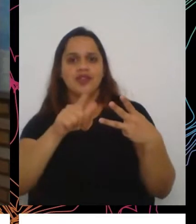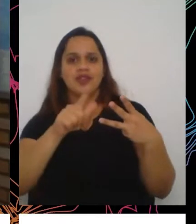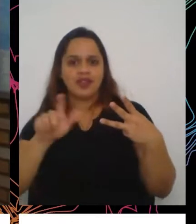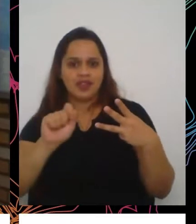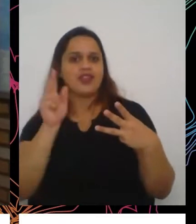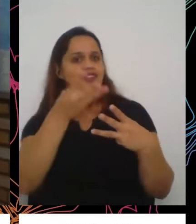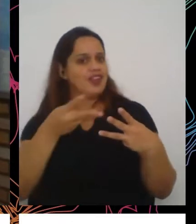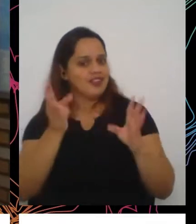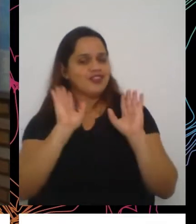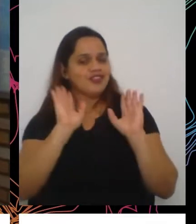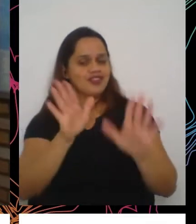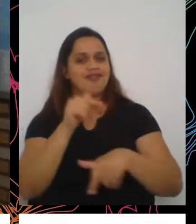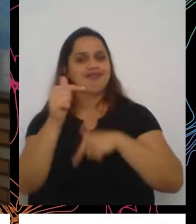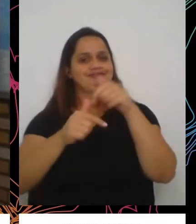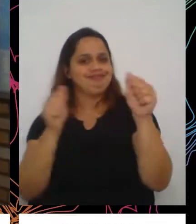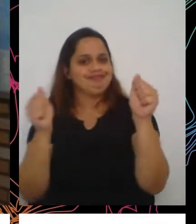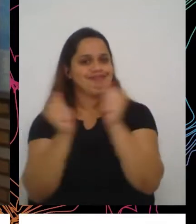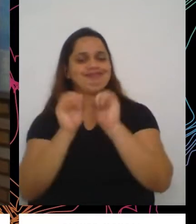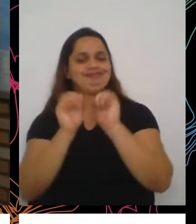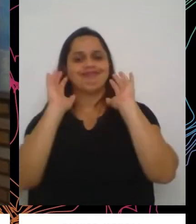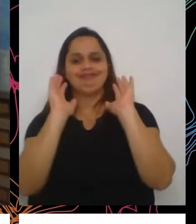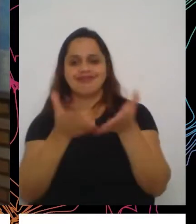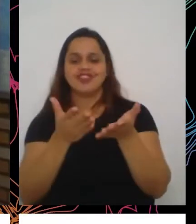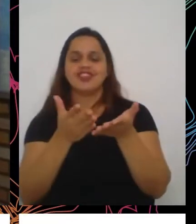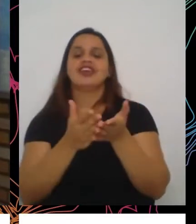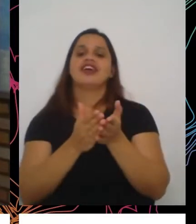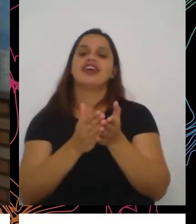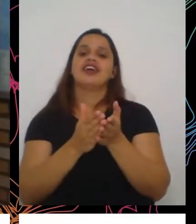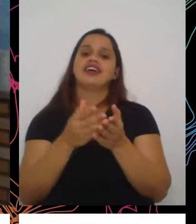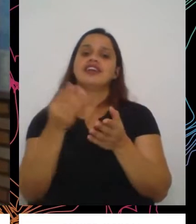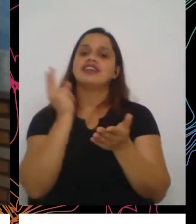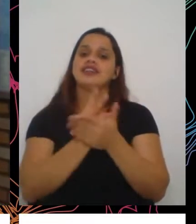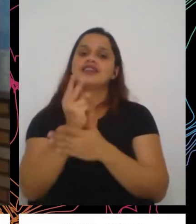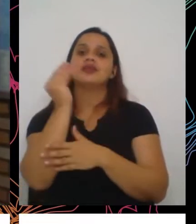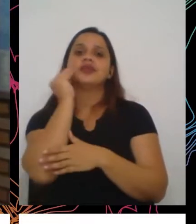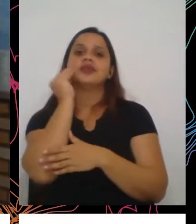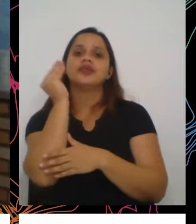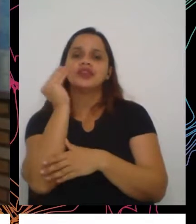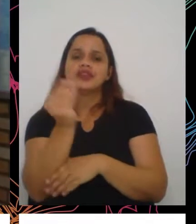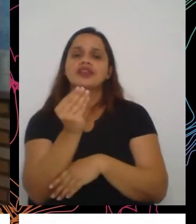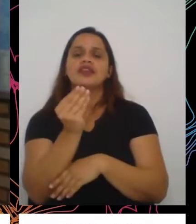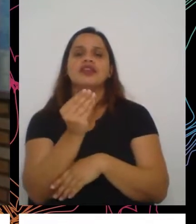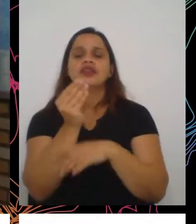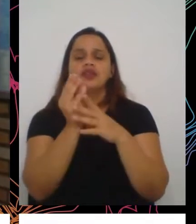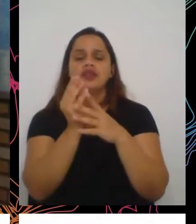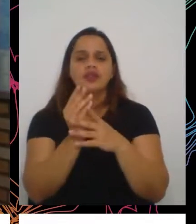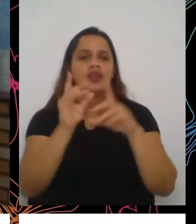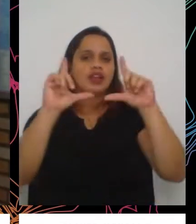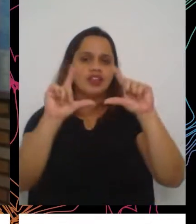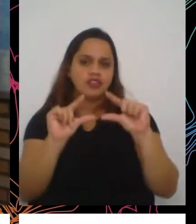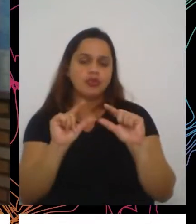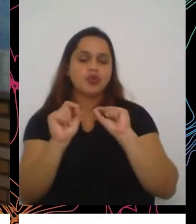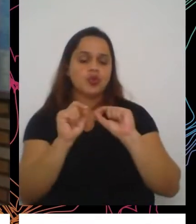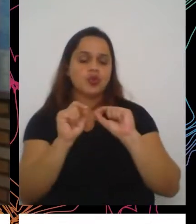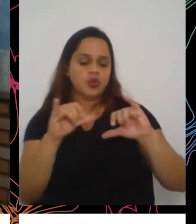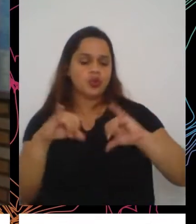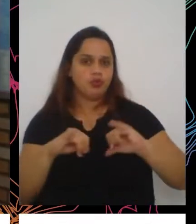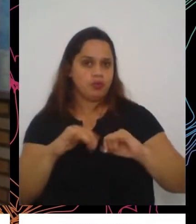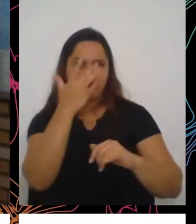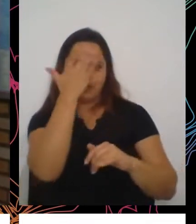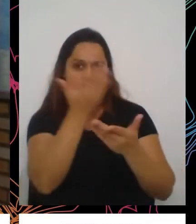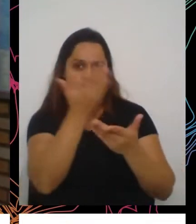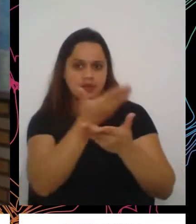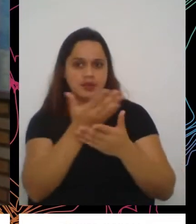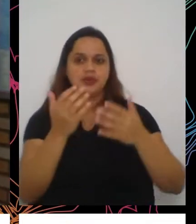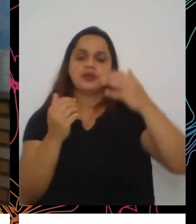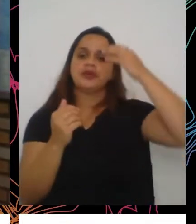e sempre tentando diminuir o sofrimento das pessoas. A sua pergunta é muito importante.